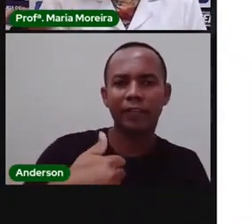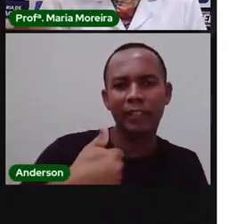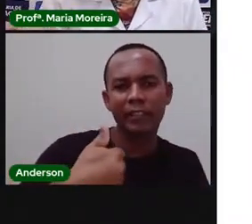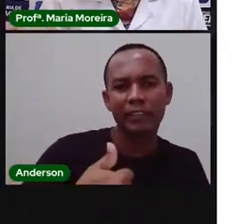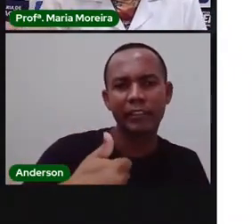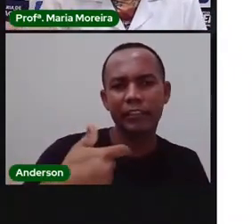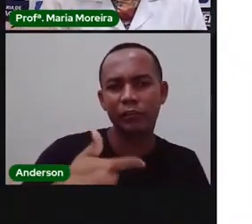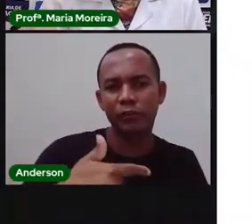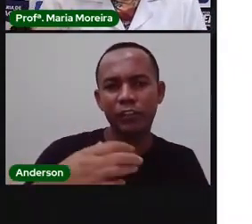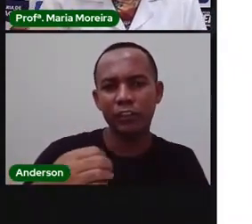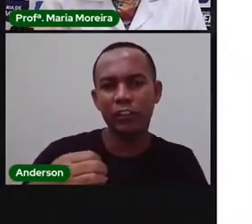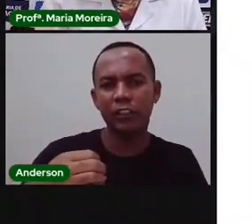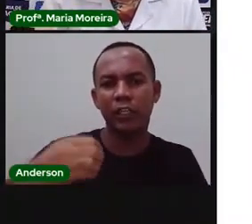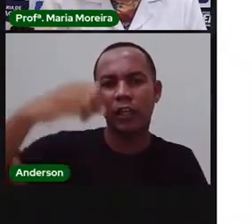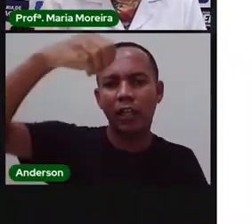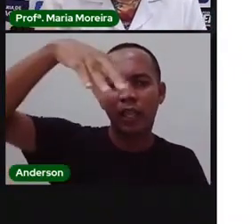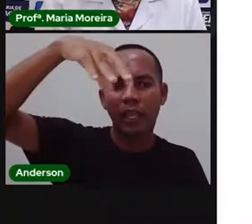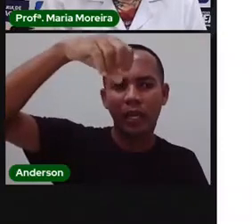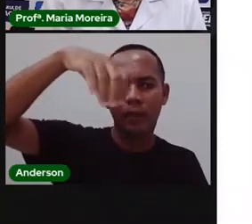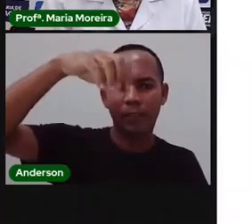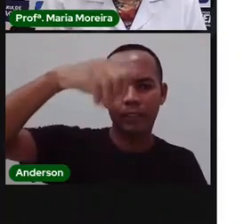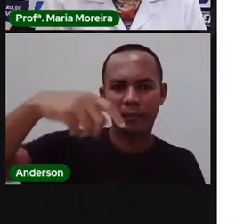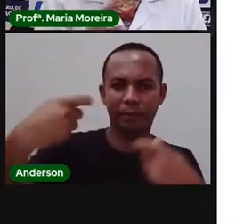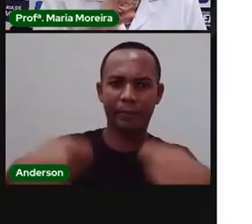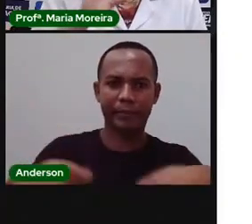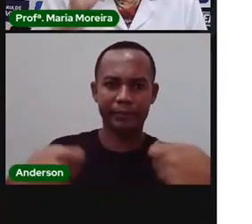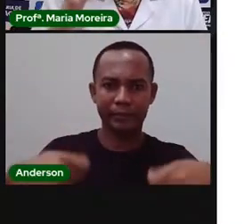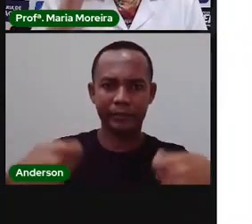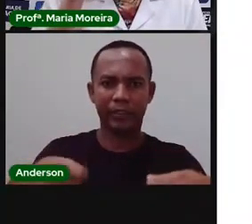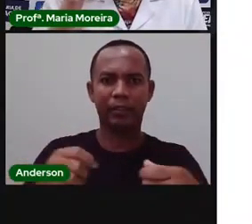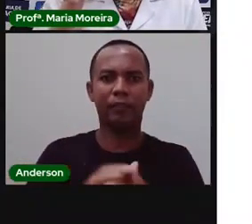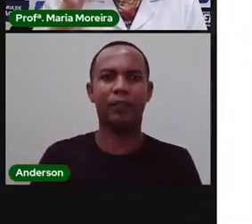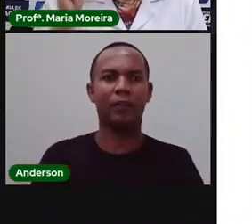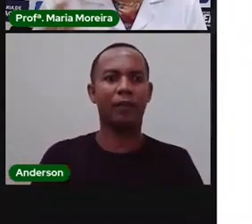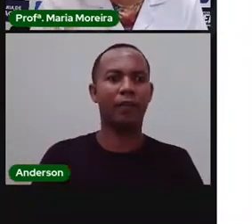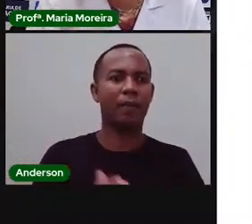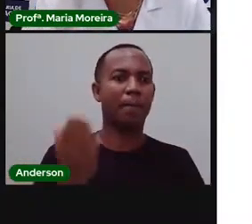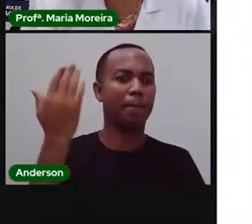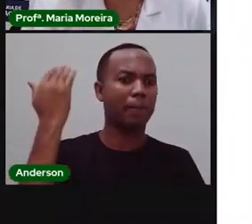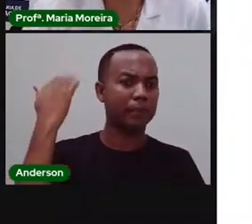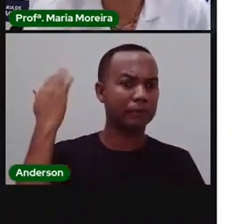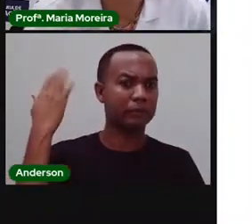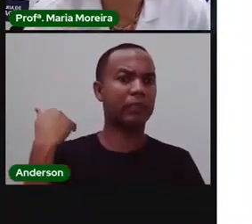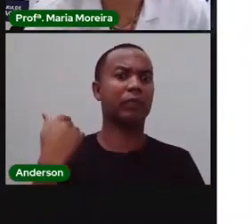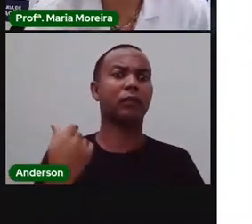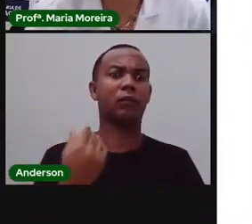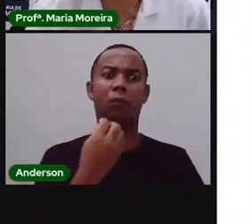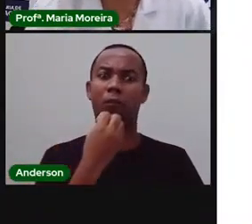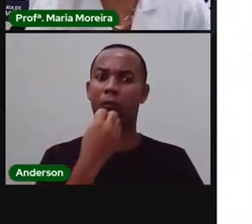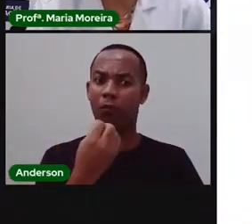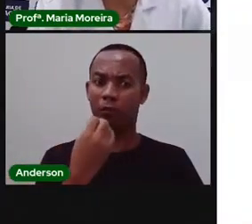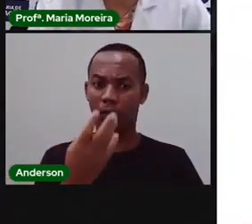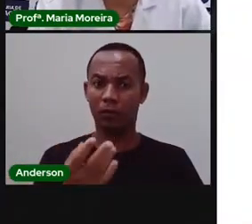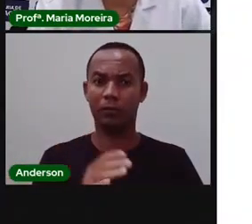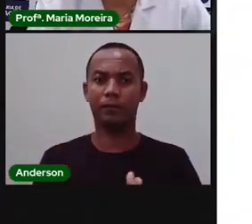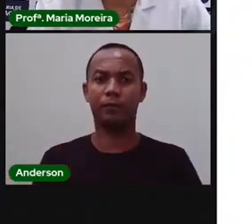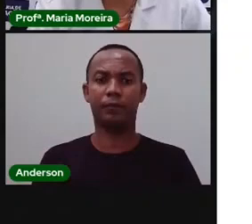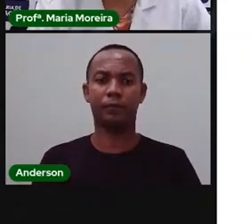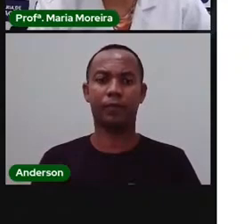Hoje, 120 lâmpadas é quase nada, mas naquela época, muita coisa, né? Vamos lá.